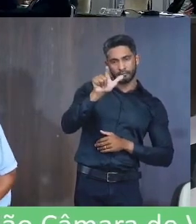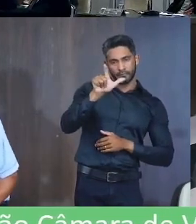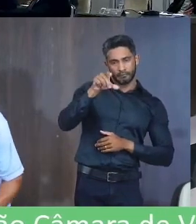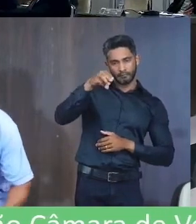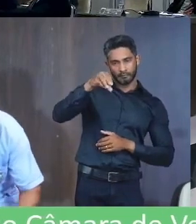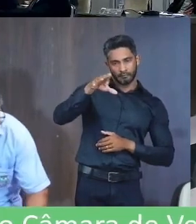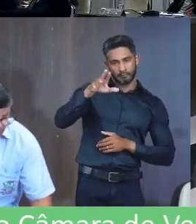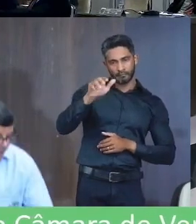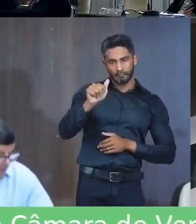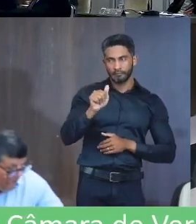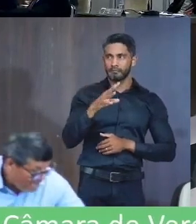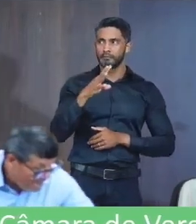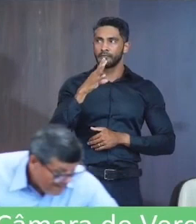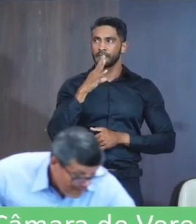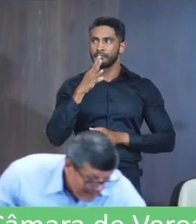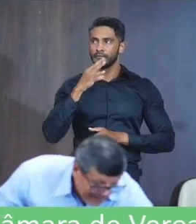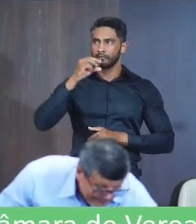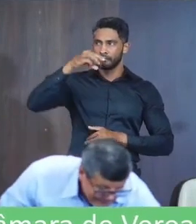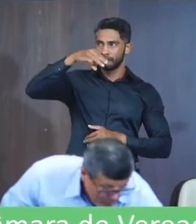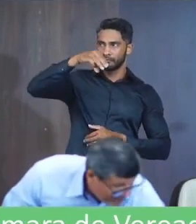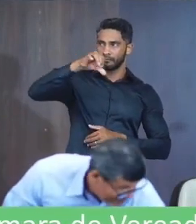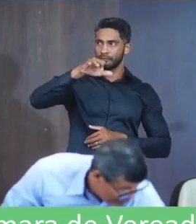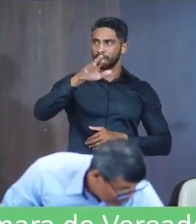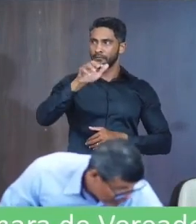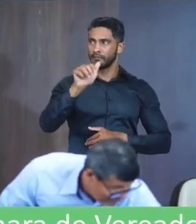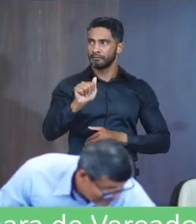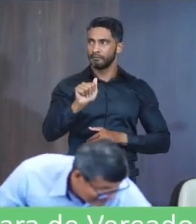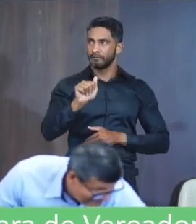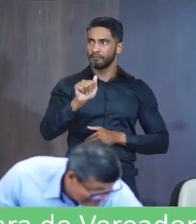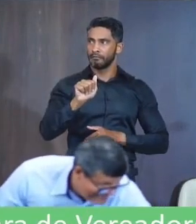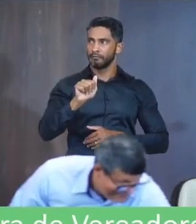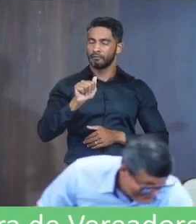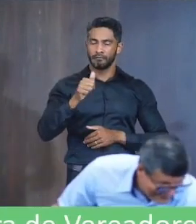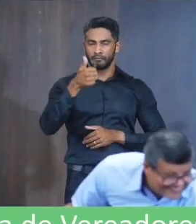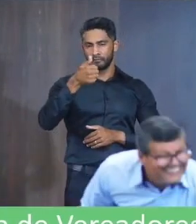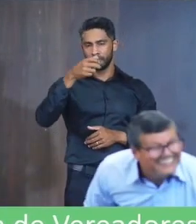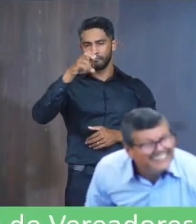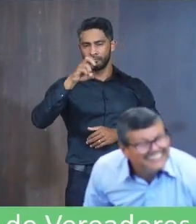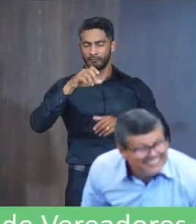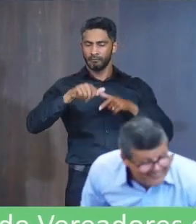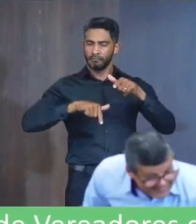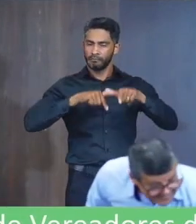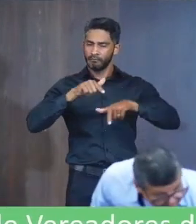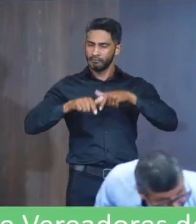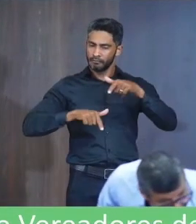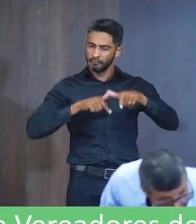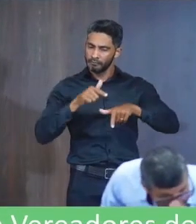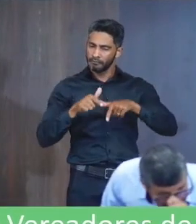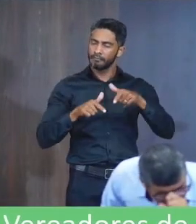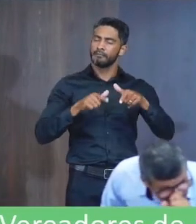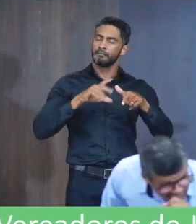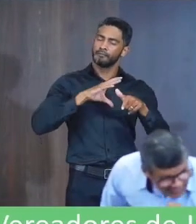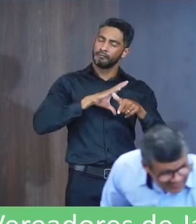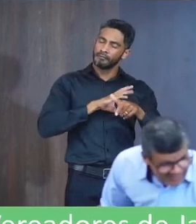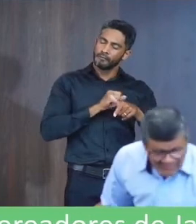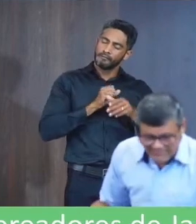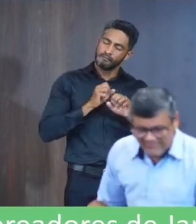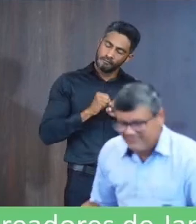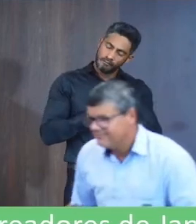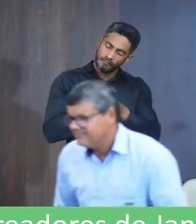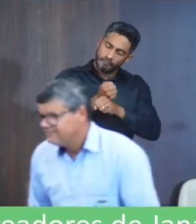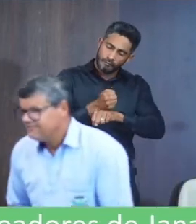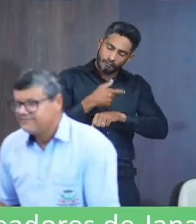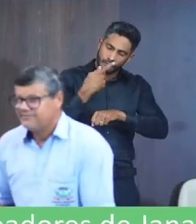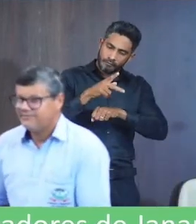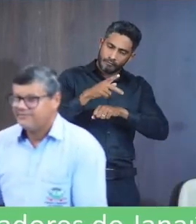Oliveira Freitas Conhecida como Mira Decorações Que há mais de 15 anos Sempre com muito amor E persistência Se dedica A